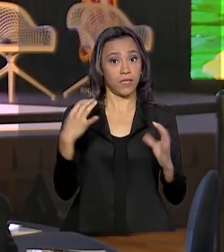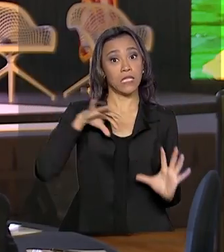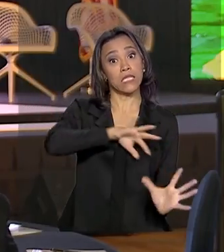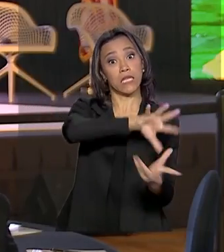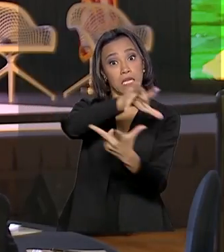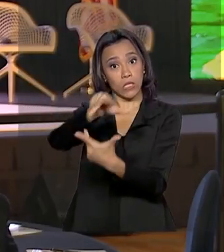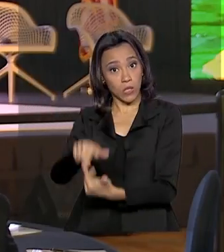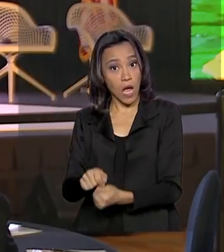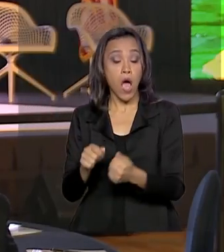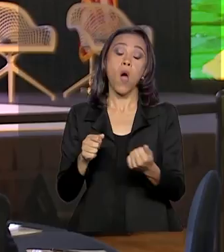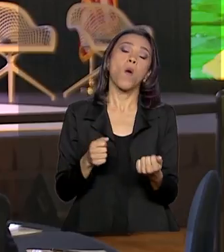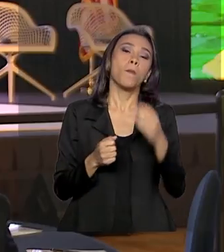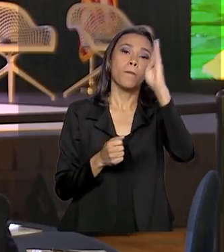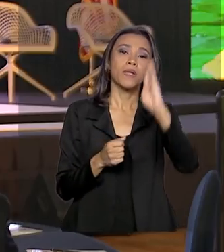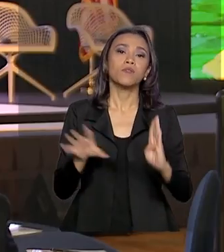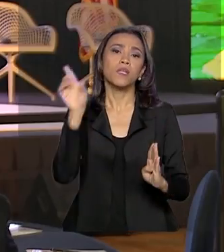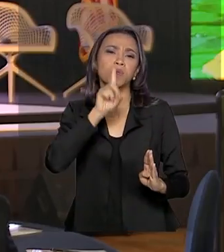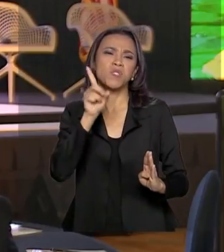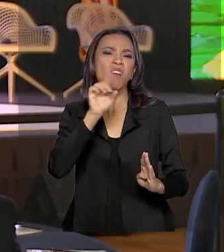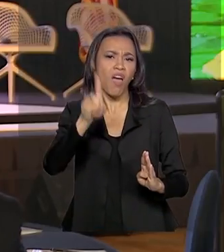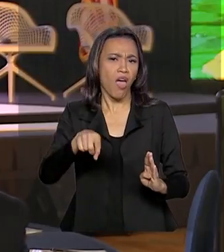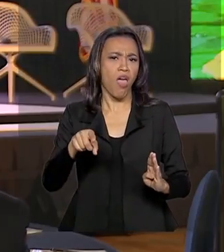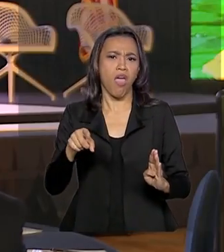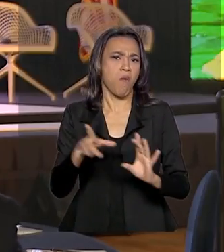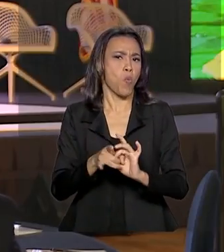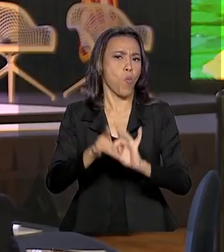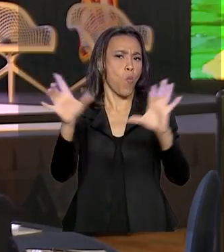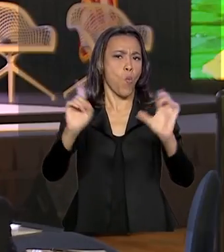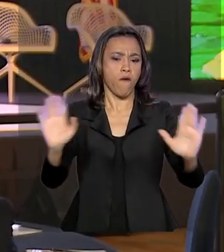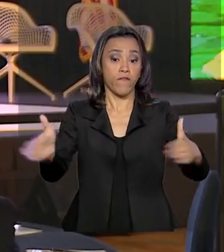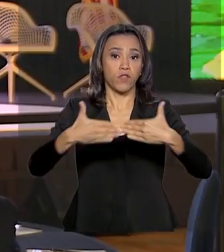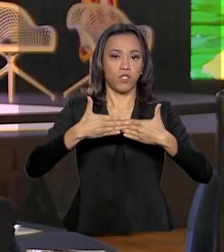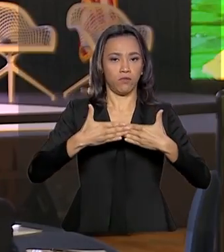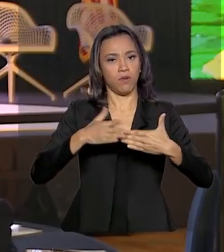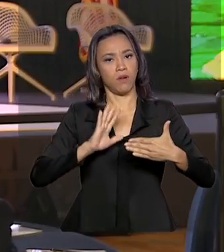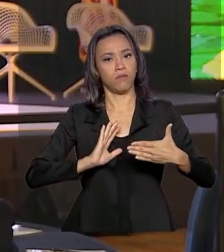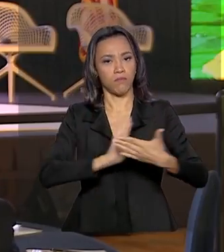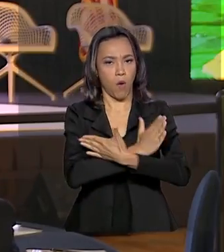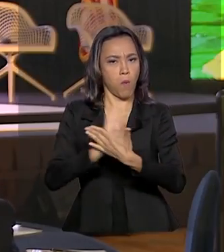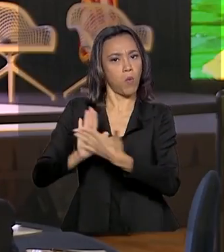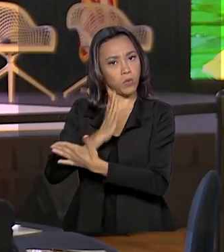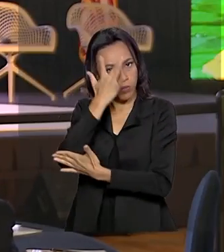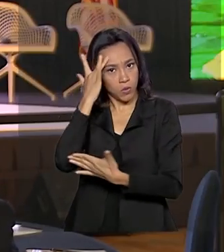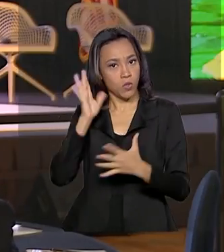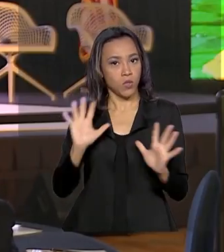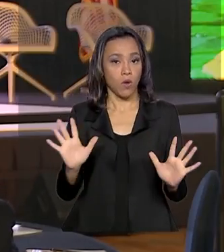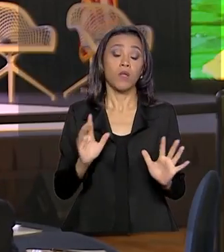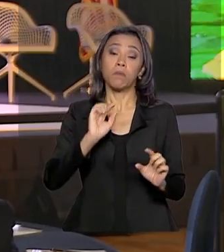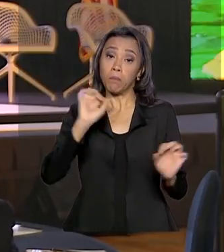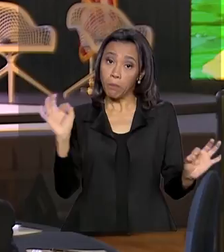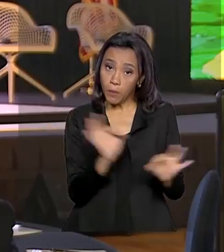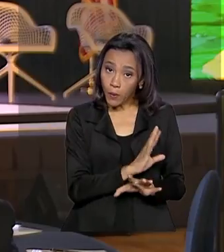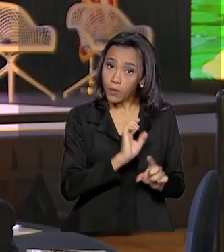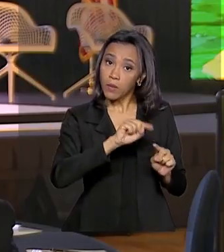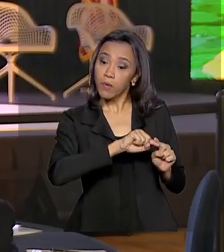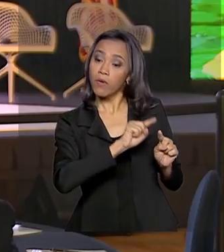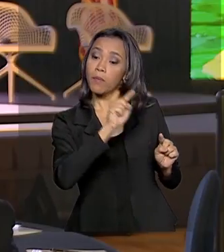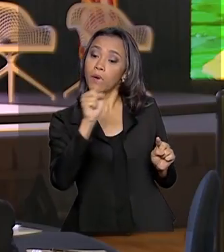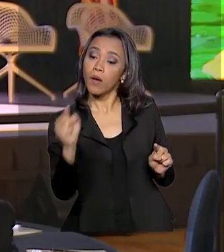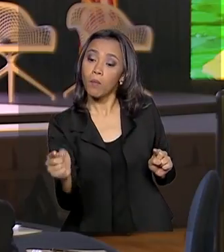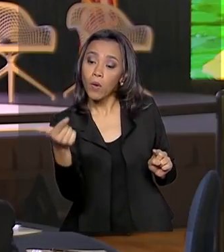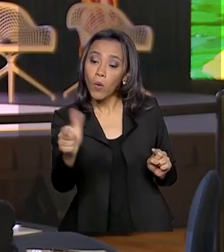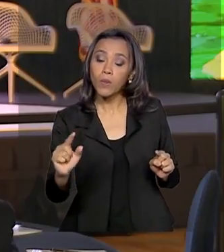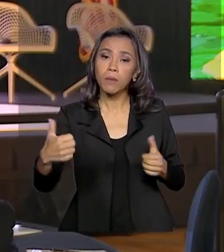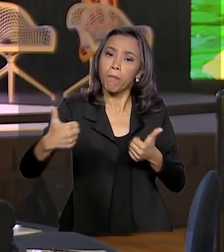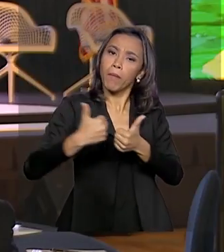evento privado realizado em um hotel aqui da cidade. Daqui de Miami, ele segue para outra cidade, a cidade de Jacksonville,